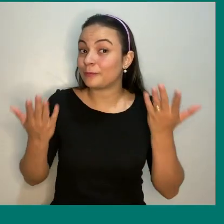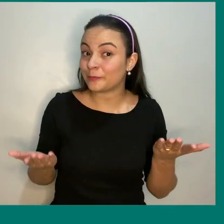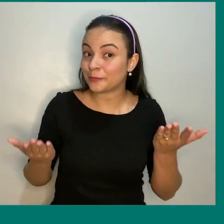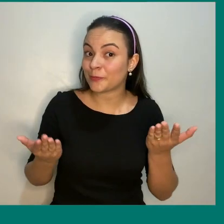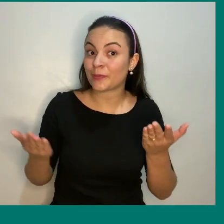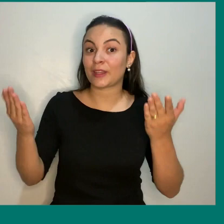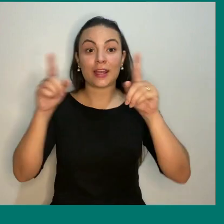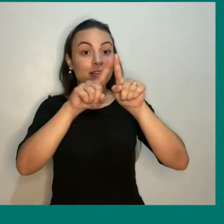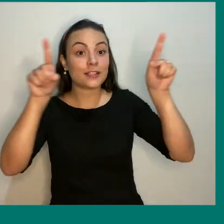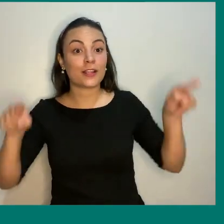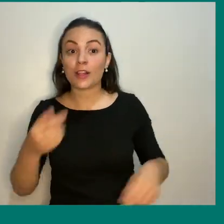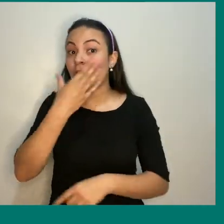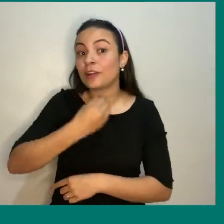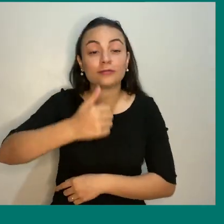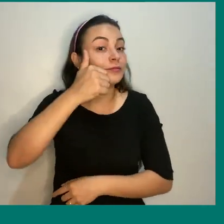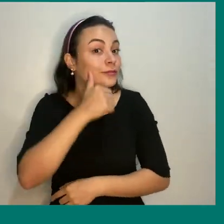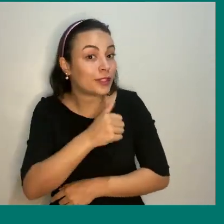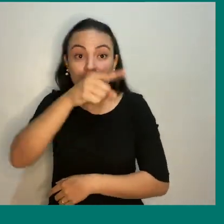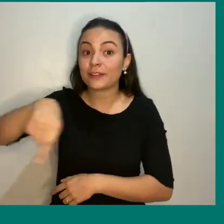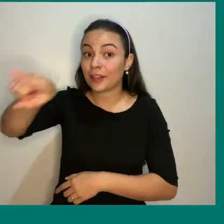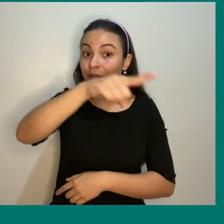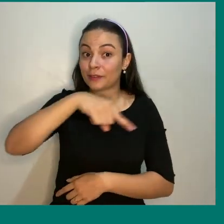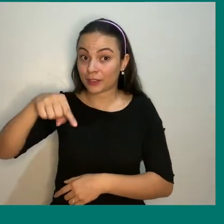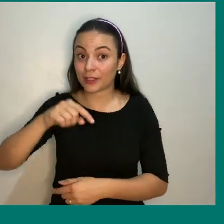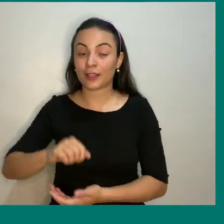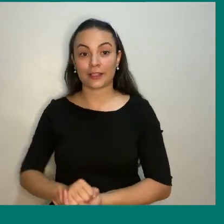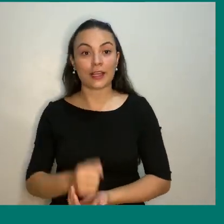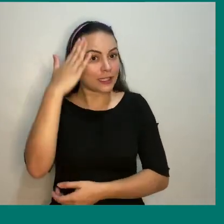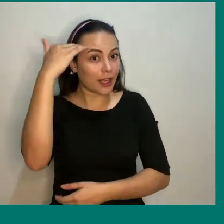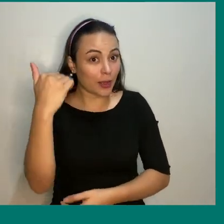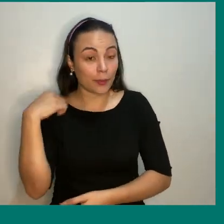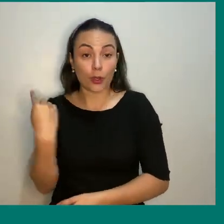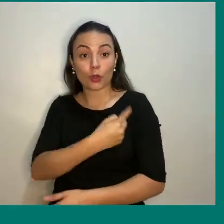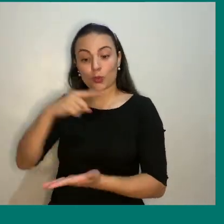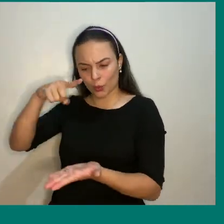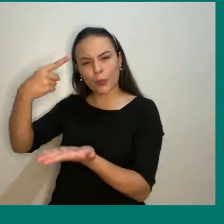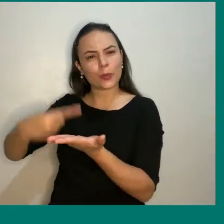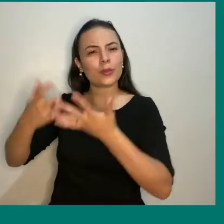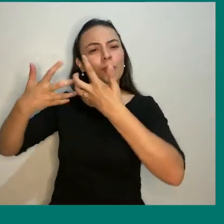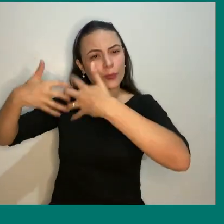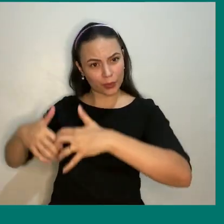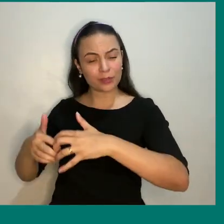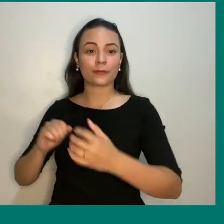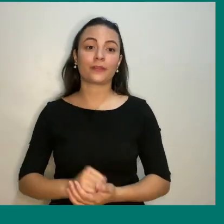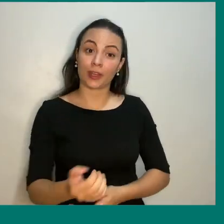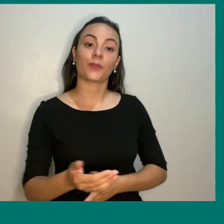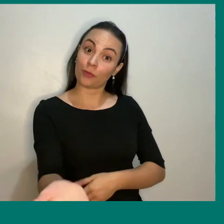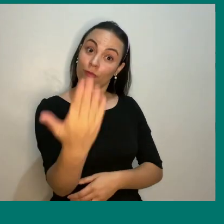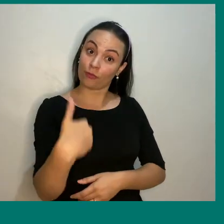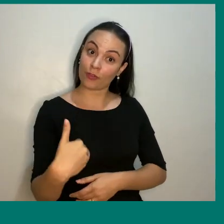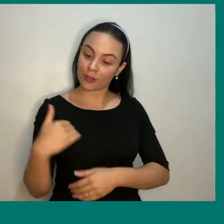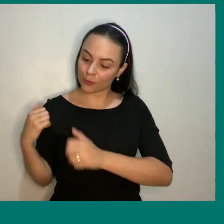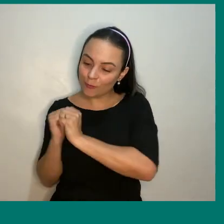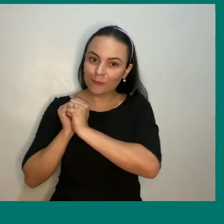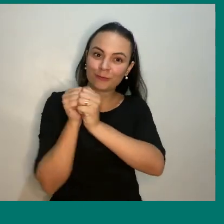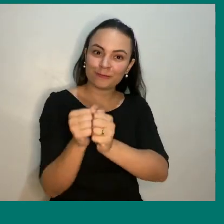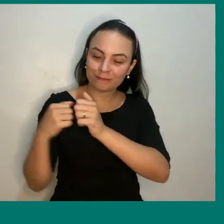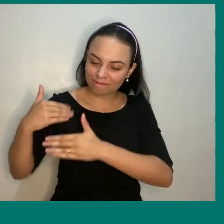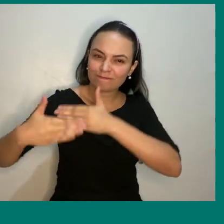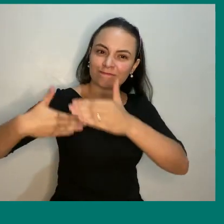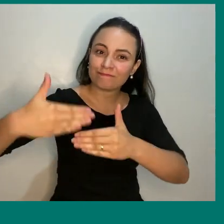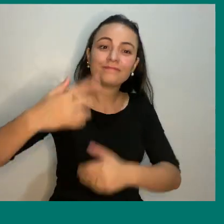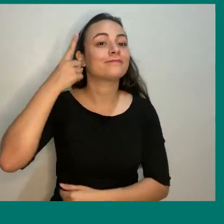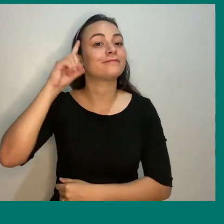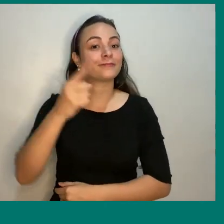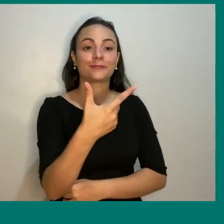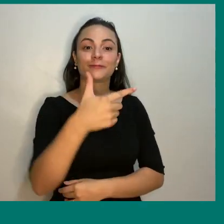Portanto, servidor, servidora. Nosso compromisso é com o IFRU. Vem conosco nessa caminhada? No